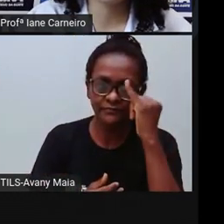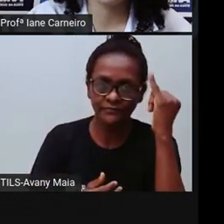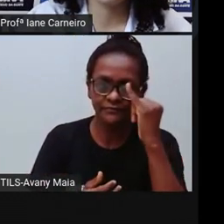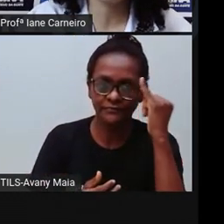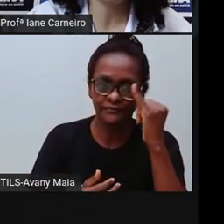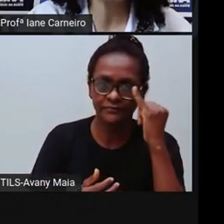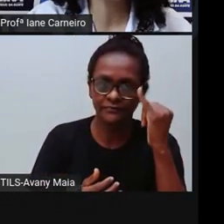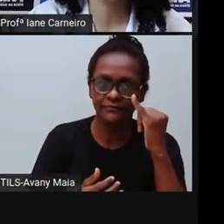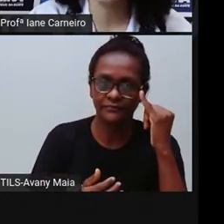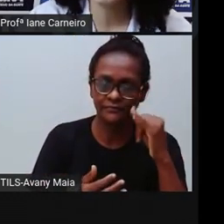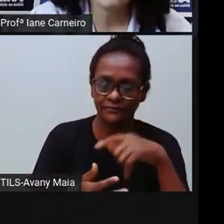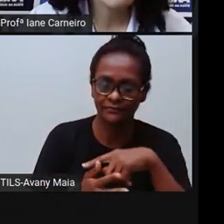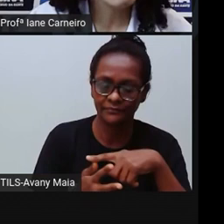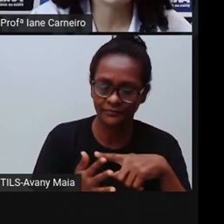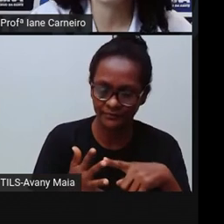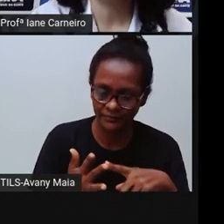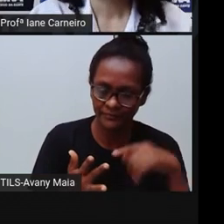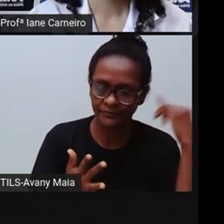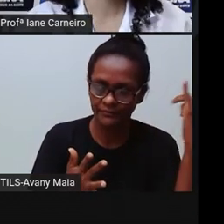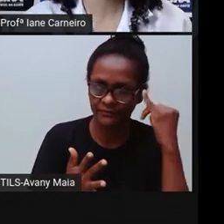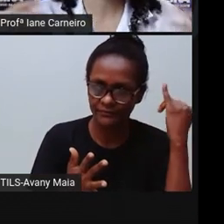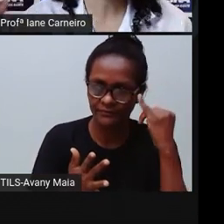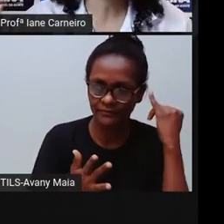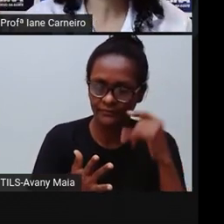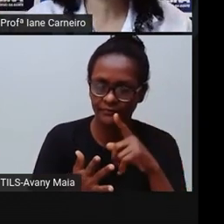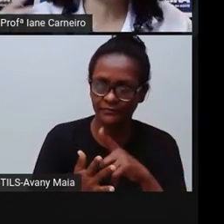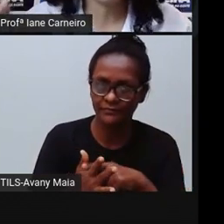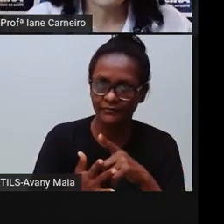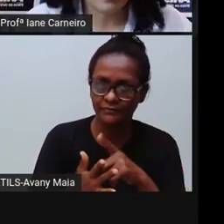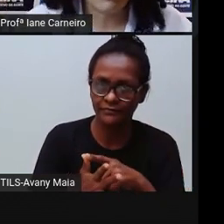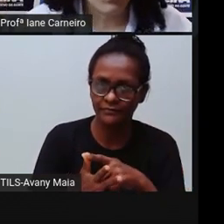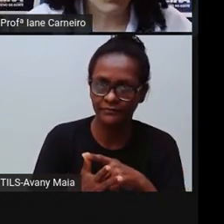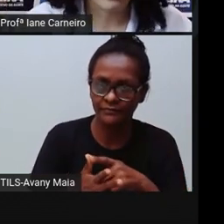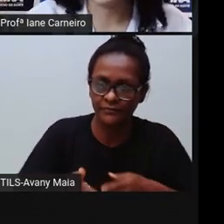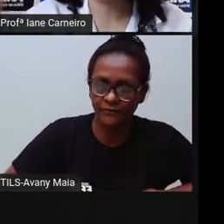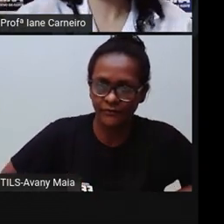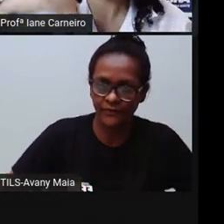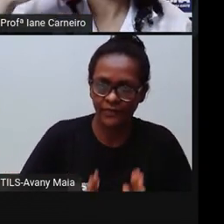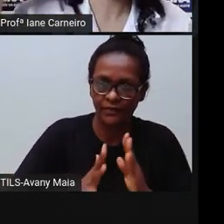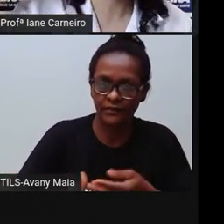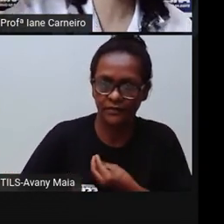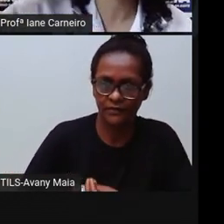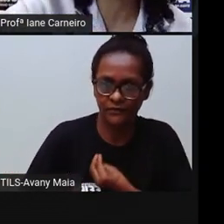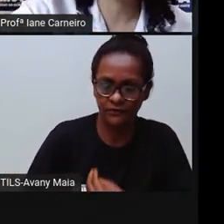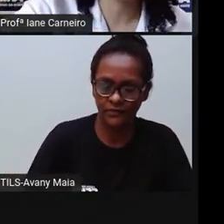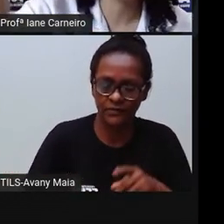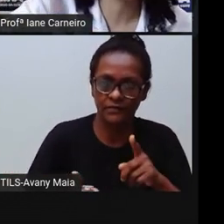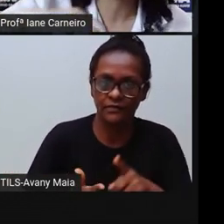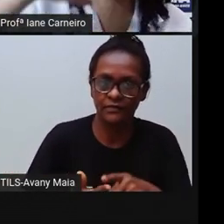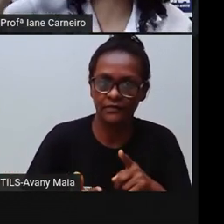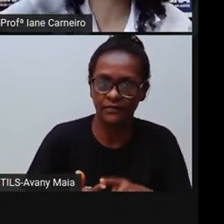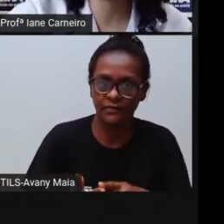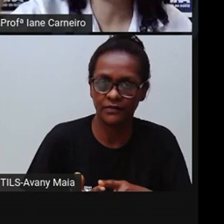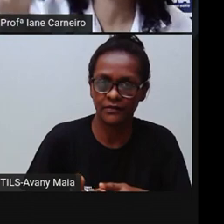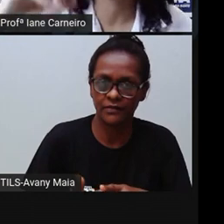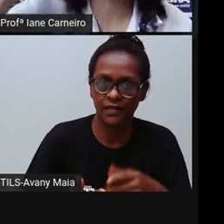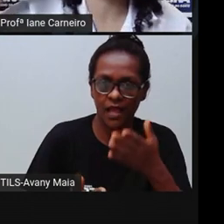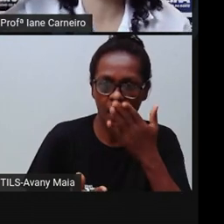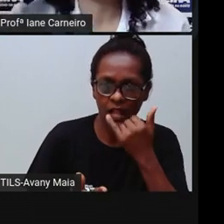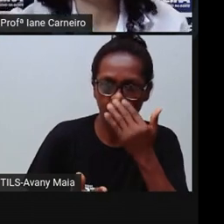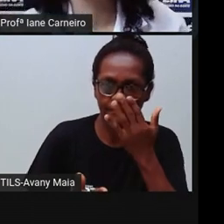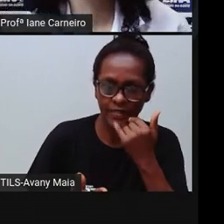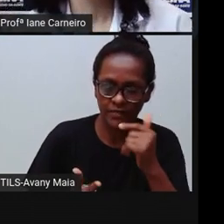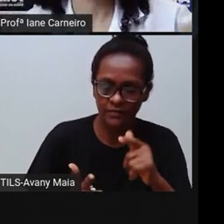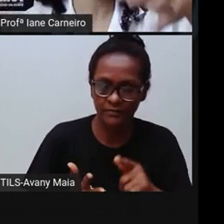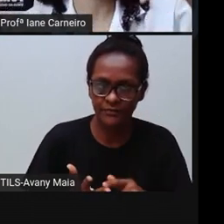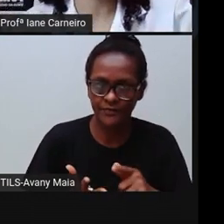da escola. Porque toda criança, independente de onde ela mora, né? Se ela mora lá no interior, no distrito, na zona